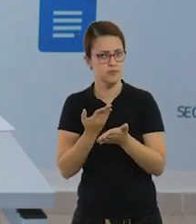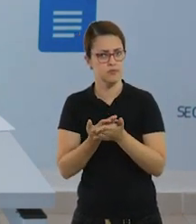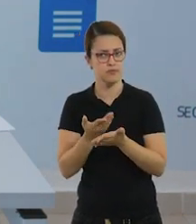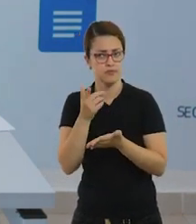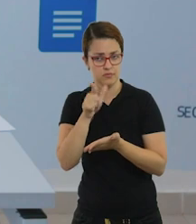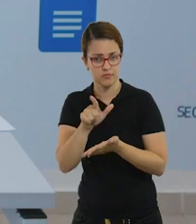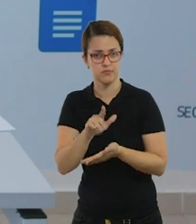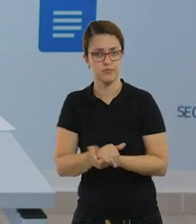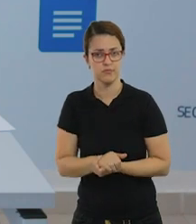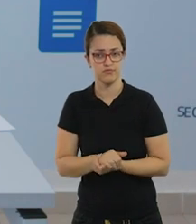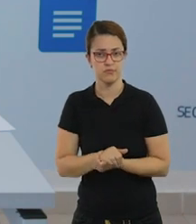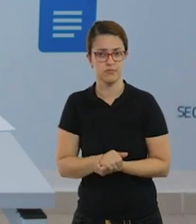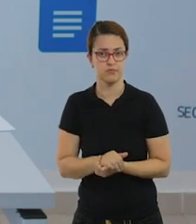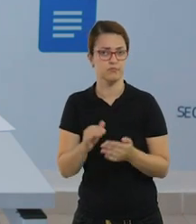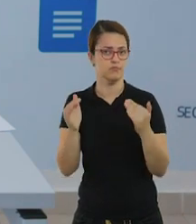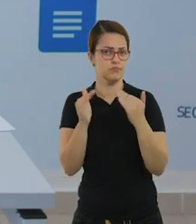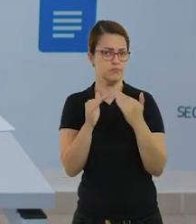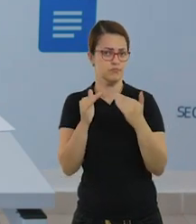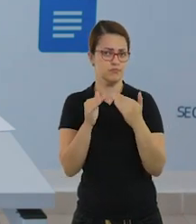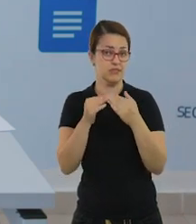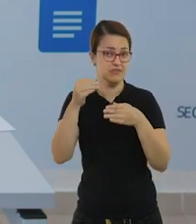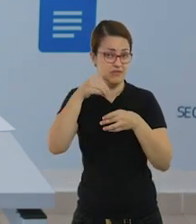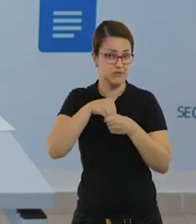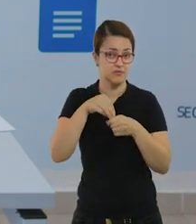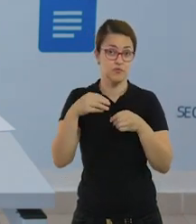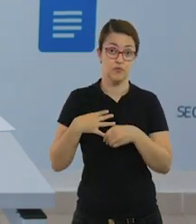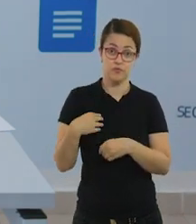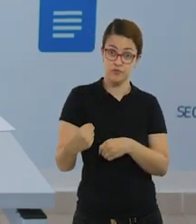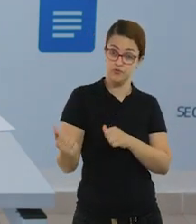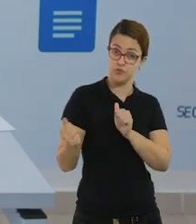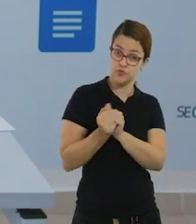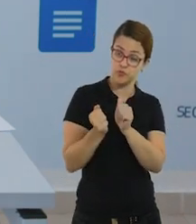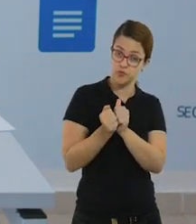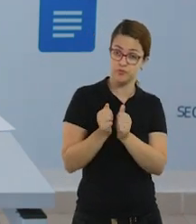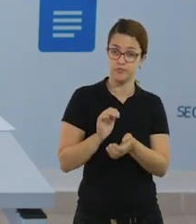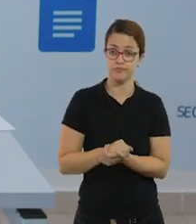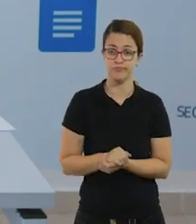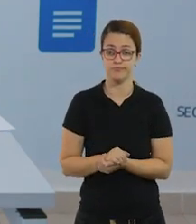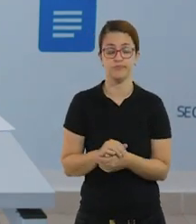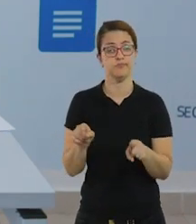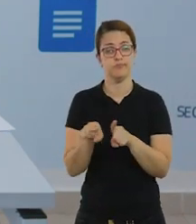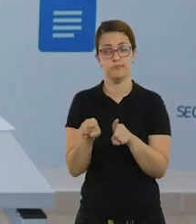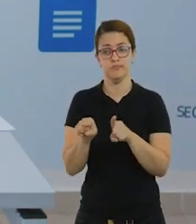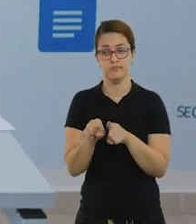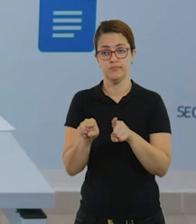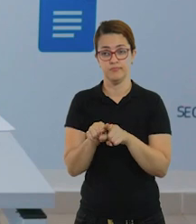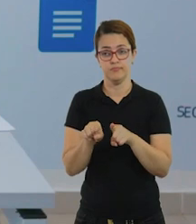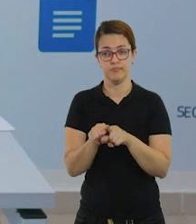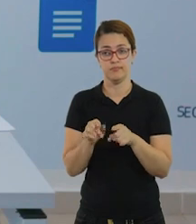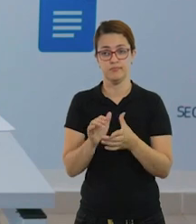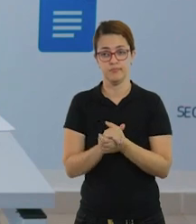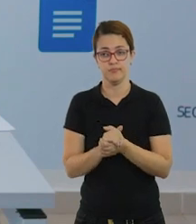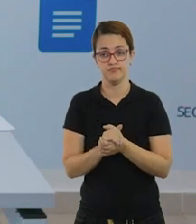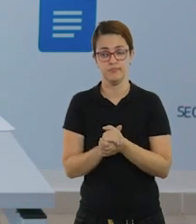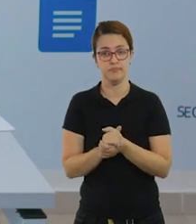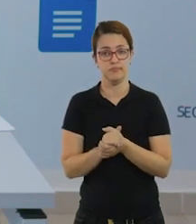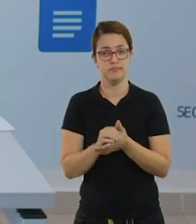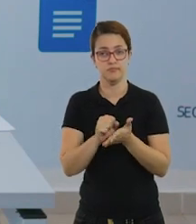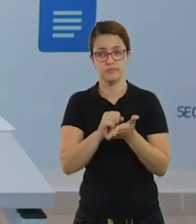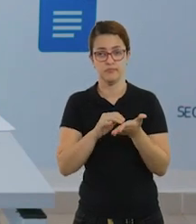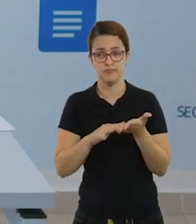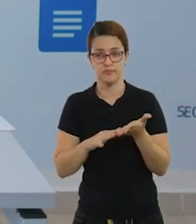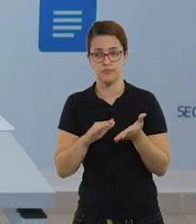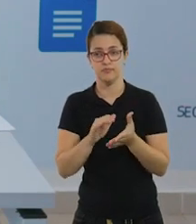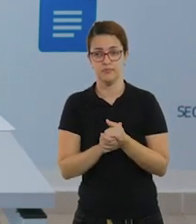que vocês vão poder fazer dentro da sua residência com o filho de vocês, tudo bem? Nós vamos também trabalhar no bloco de atividades desse